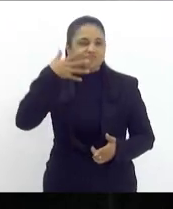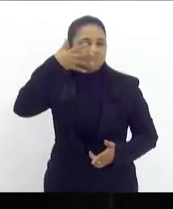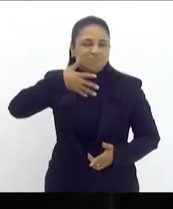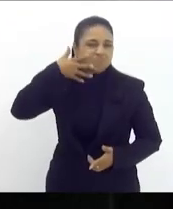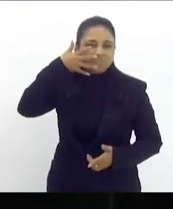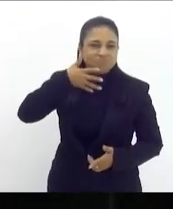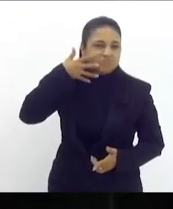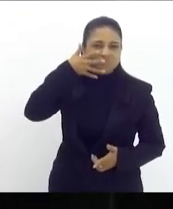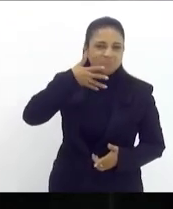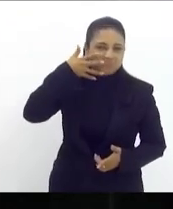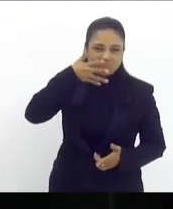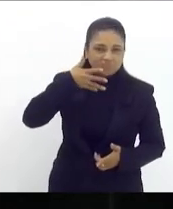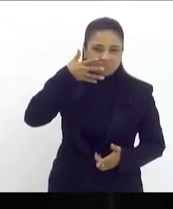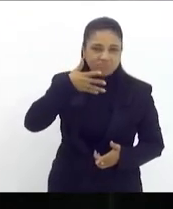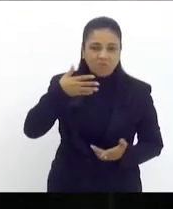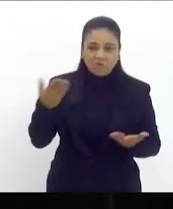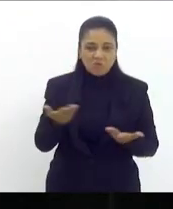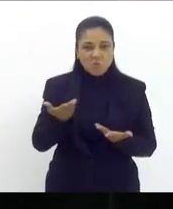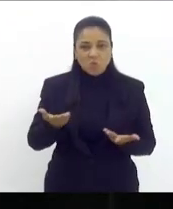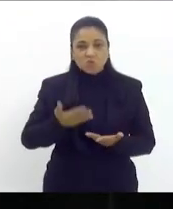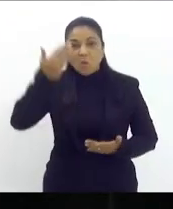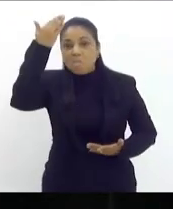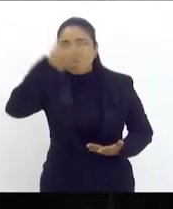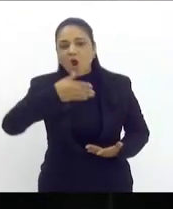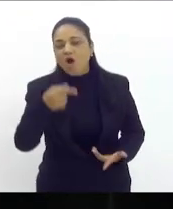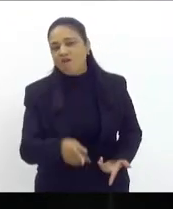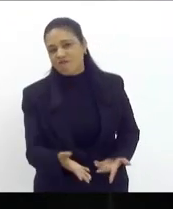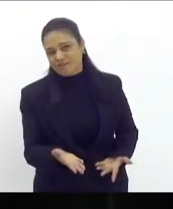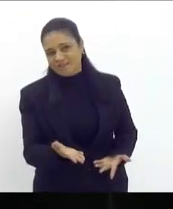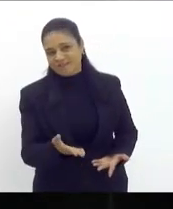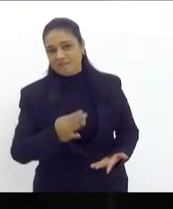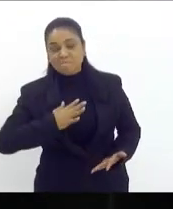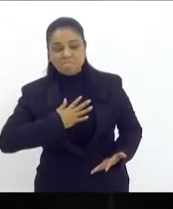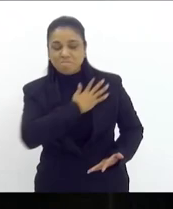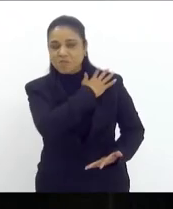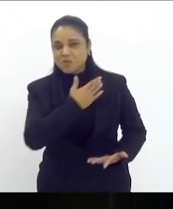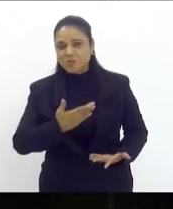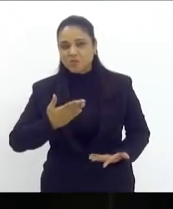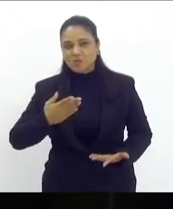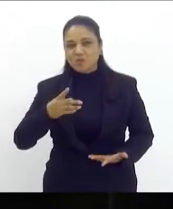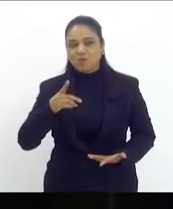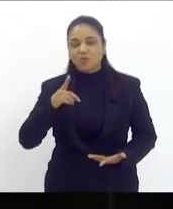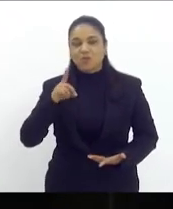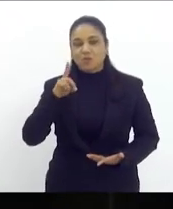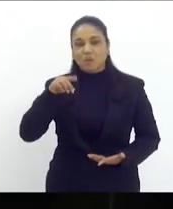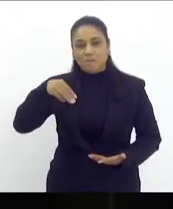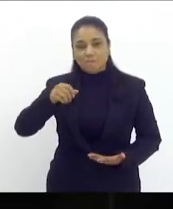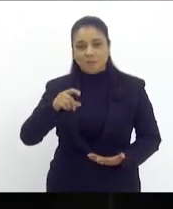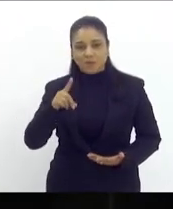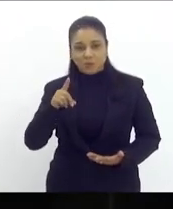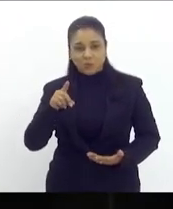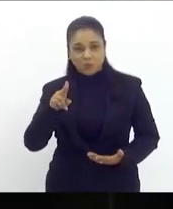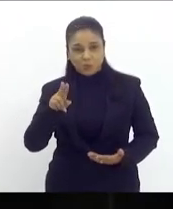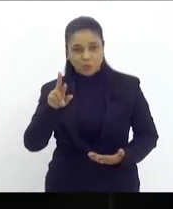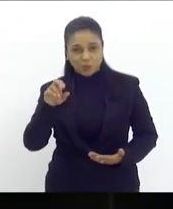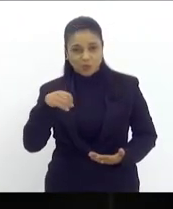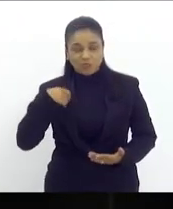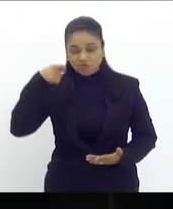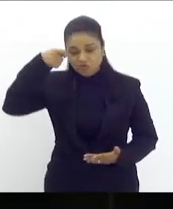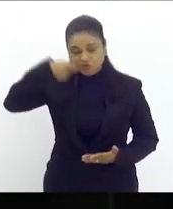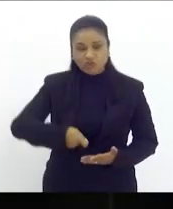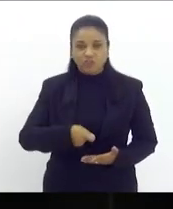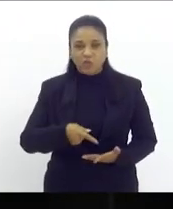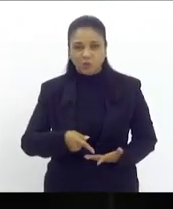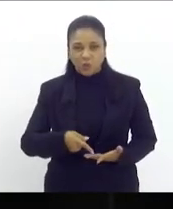estamos podendo comprovar Maduro é um ditador e não é bem vindo no Brasil